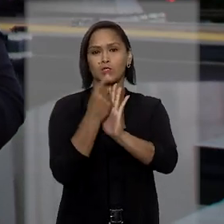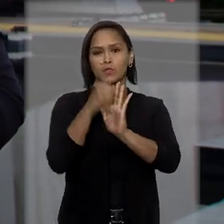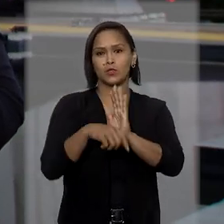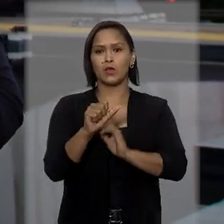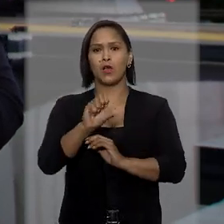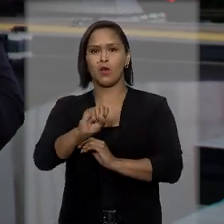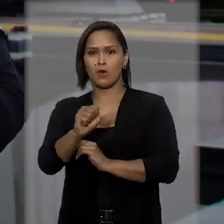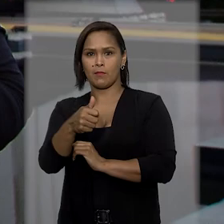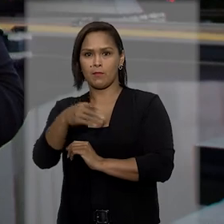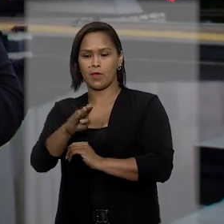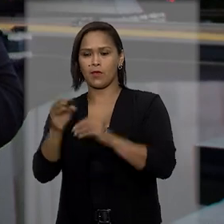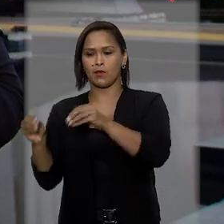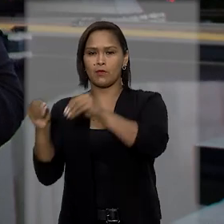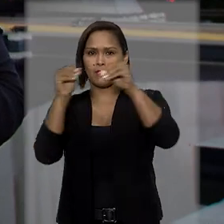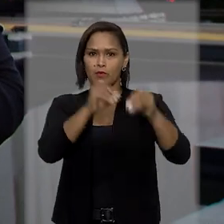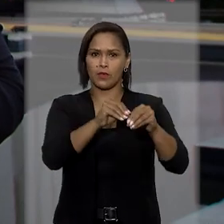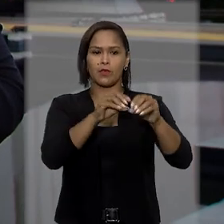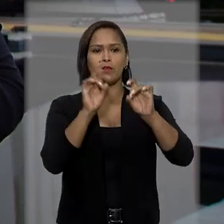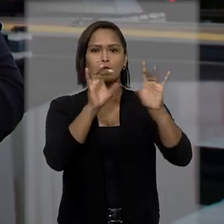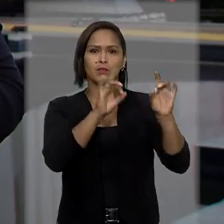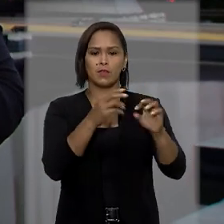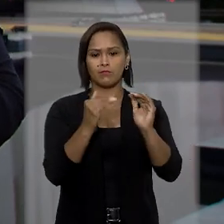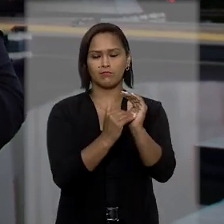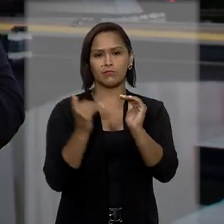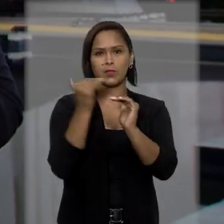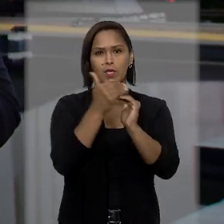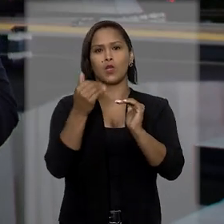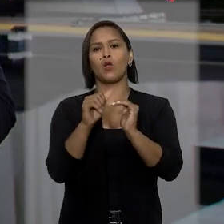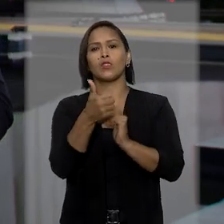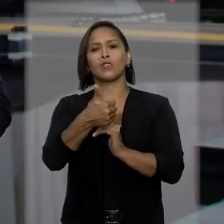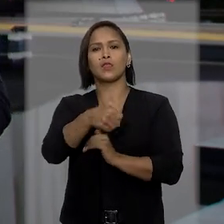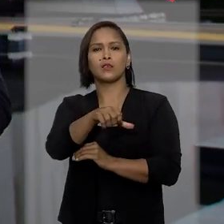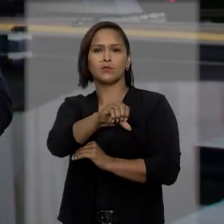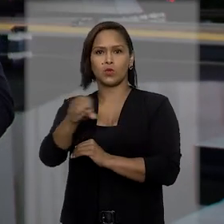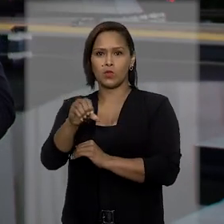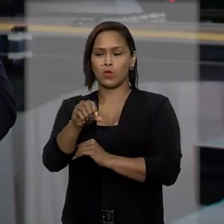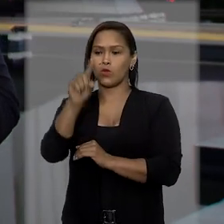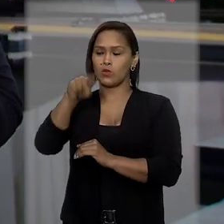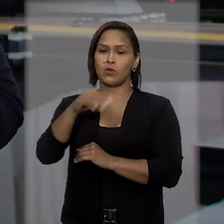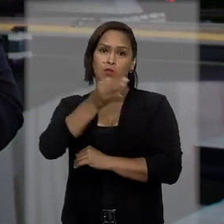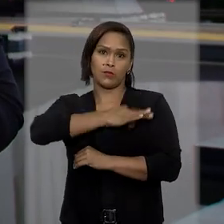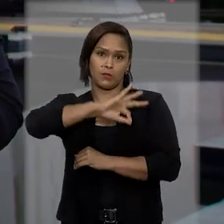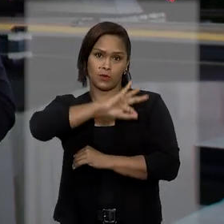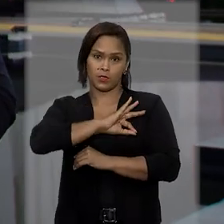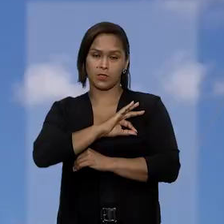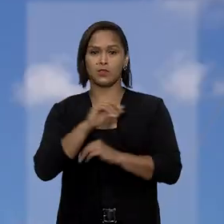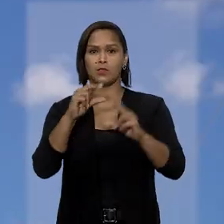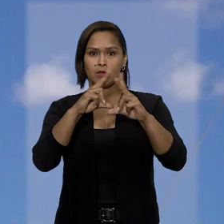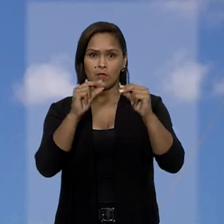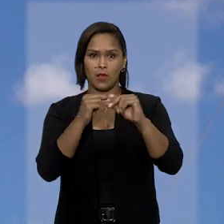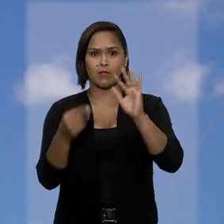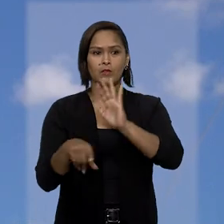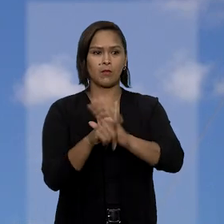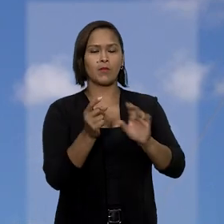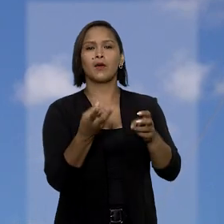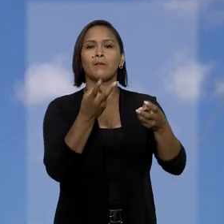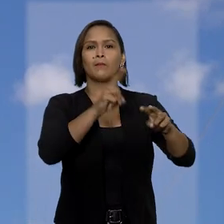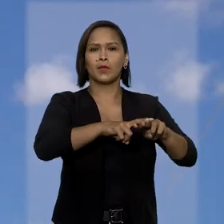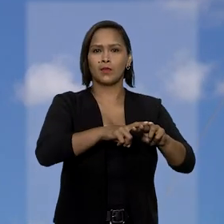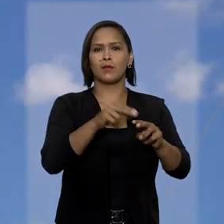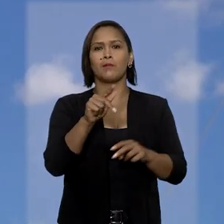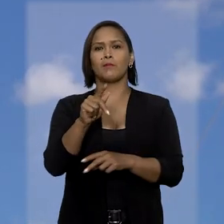como advogado, ele foi transferido da sala de estado maior do 19º Batalhão da Polícia Militar do DF para o Complexo